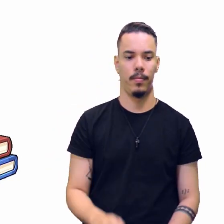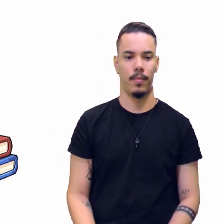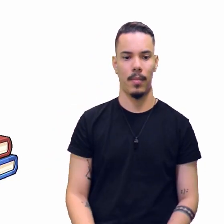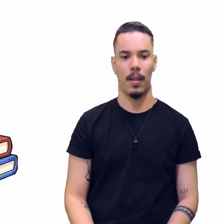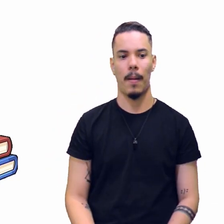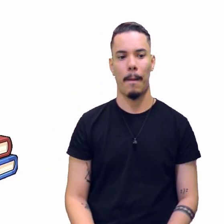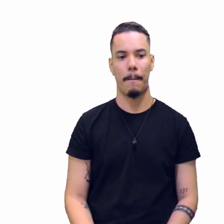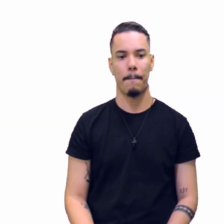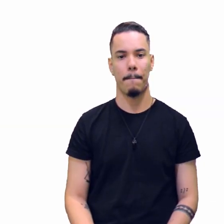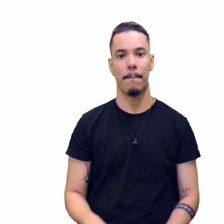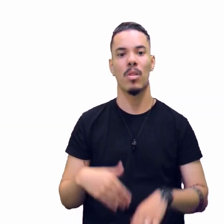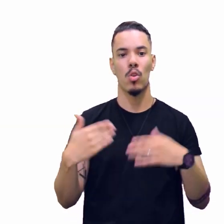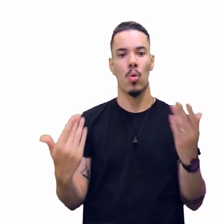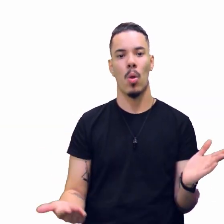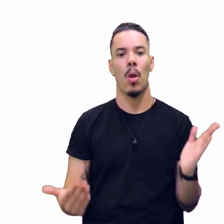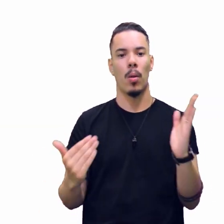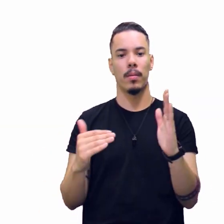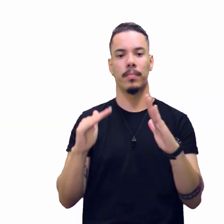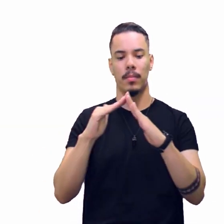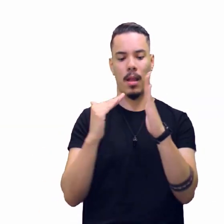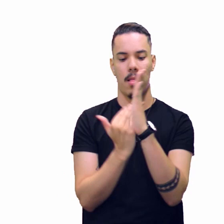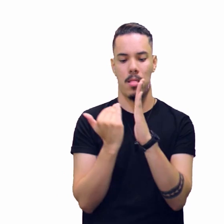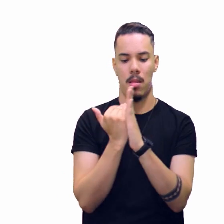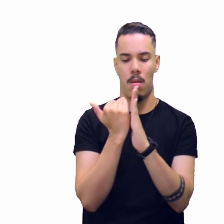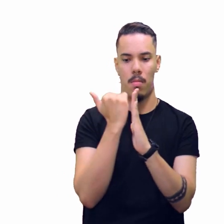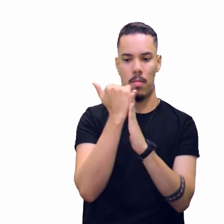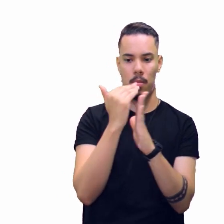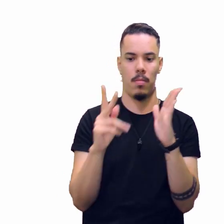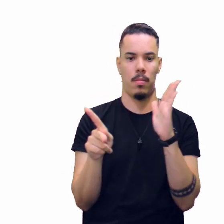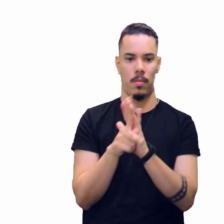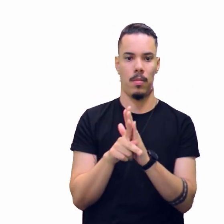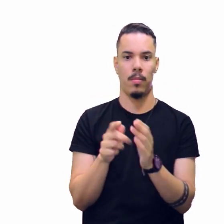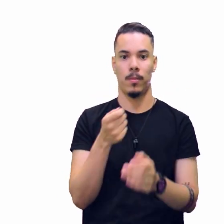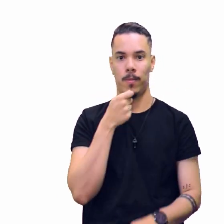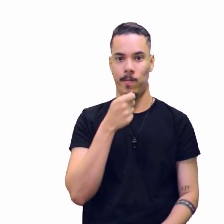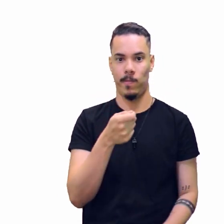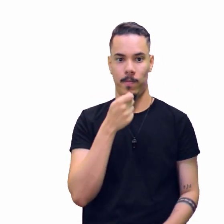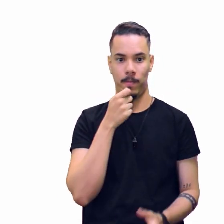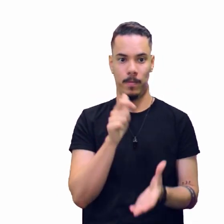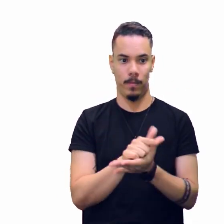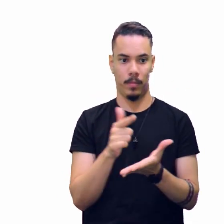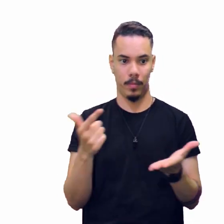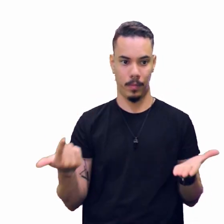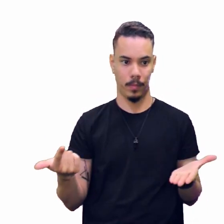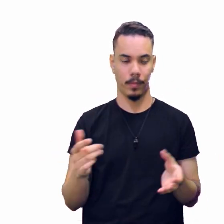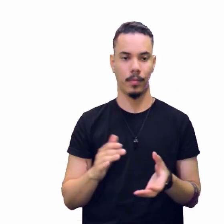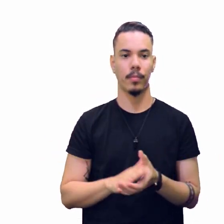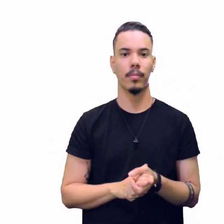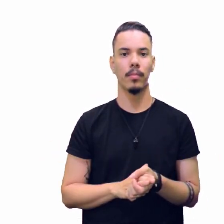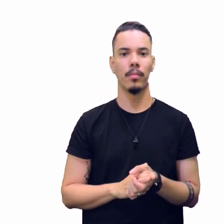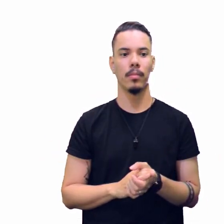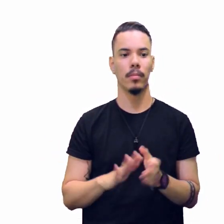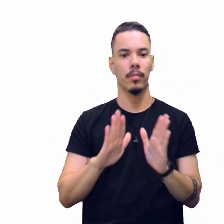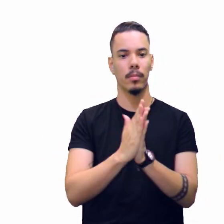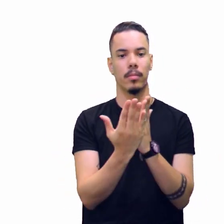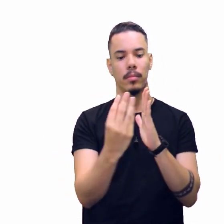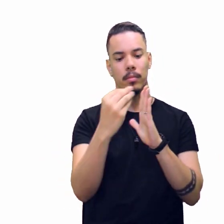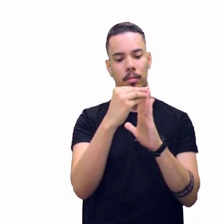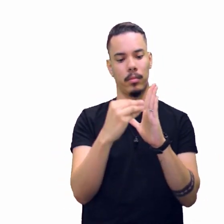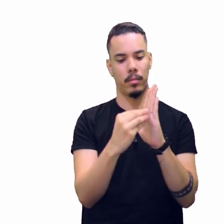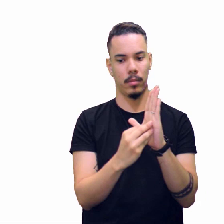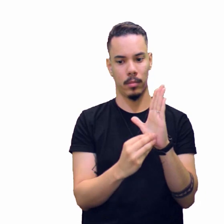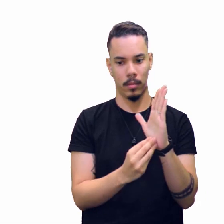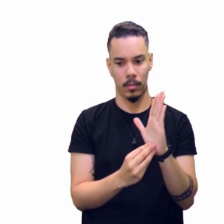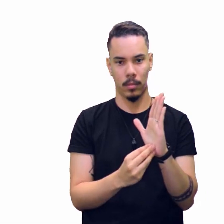né? As etapas da reportagem. O que é necessário? A pauta, aí